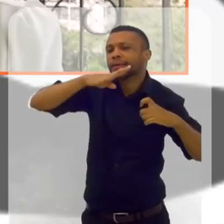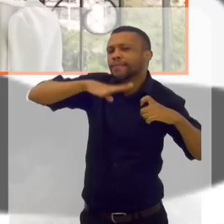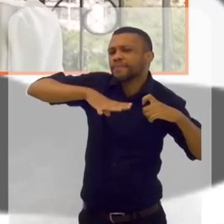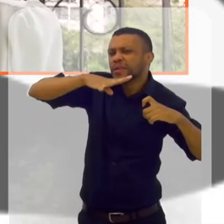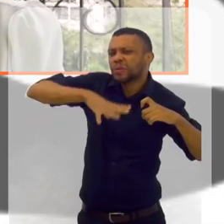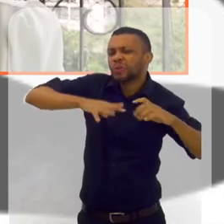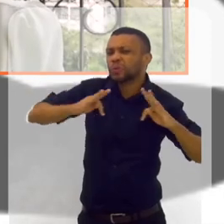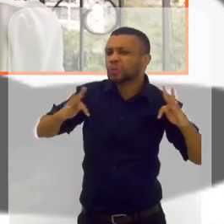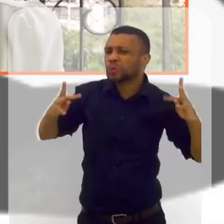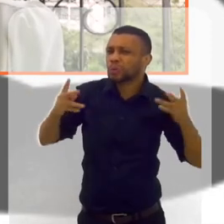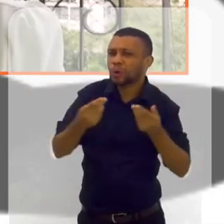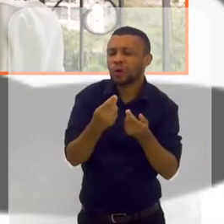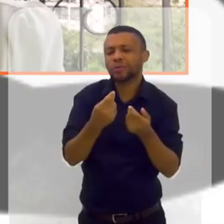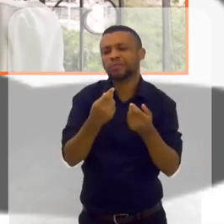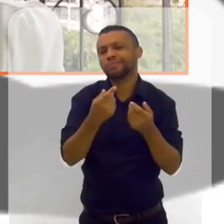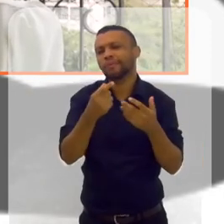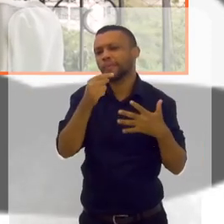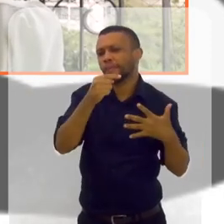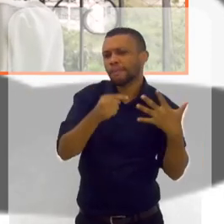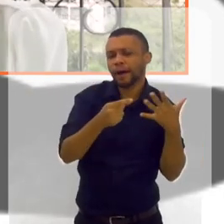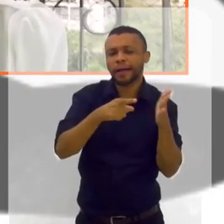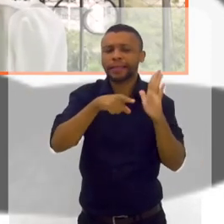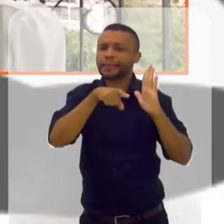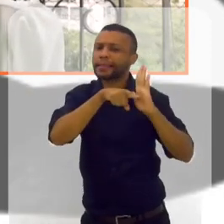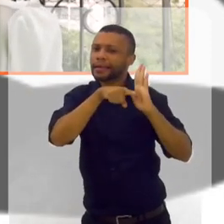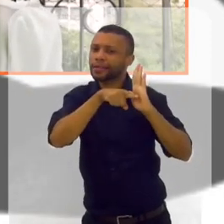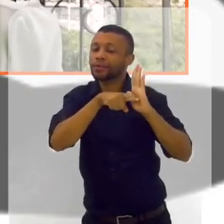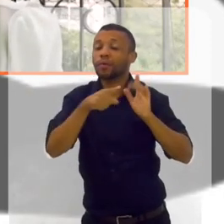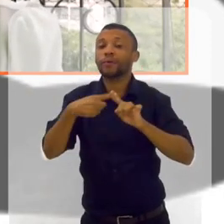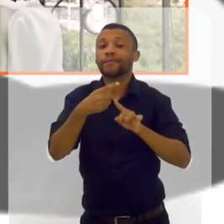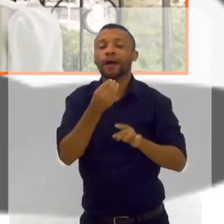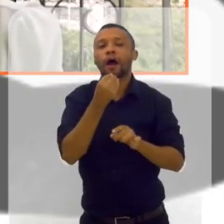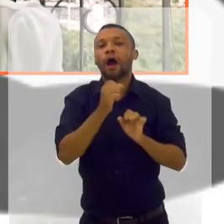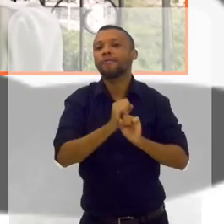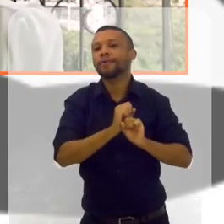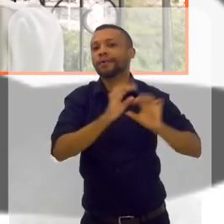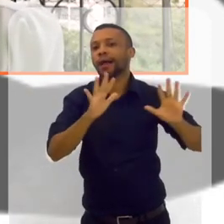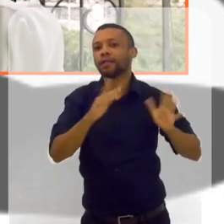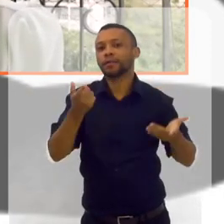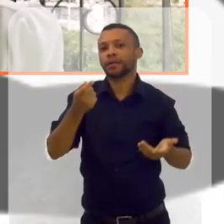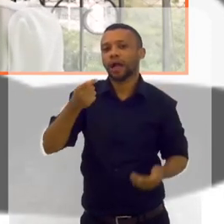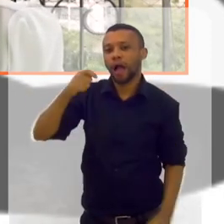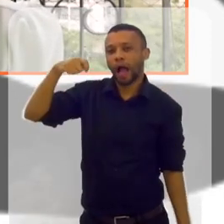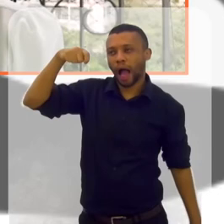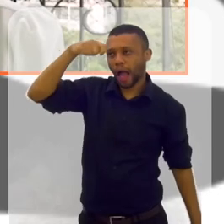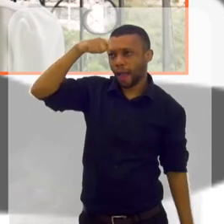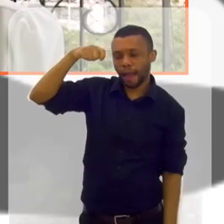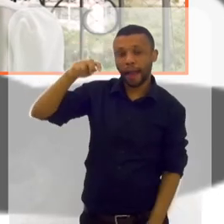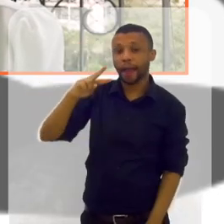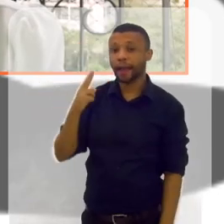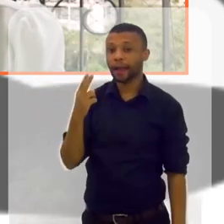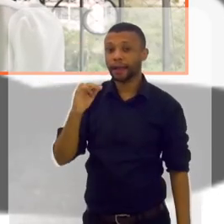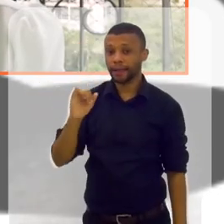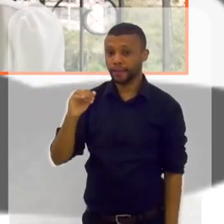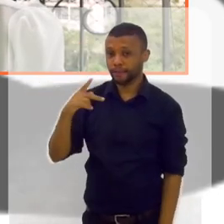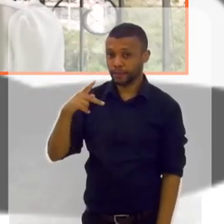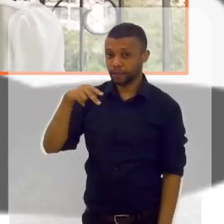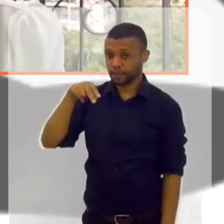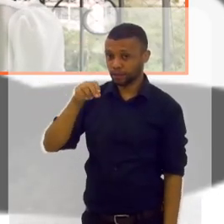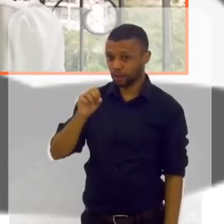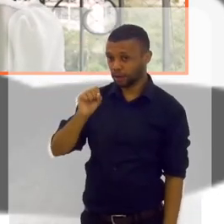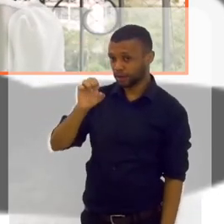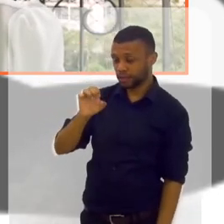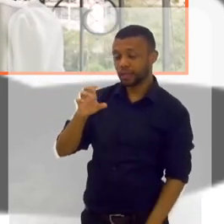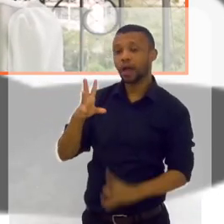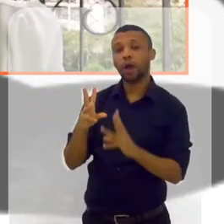desvende esses mitos pra gente. Todos os mitos negativos, porque fica claro pra mim que a hipnose cura, né?